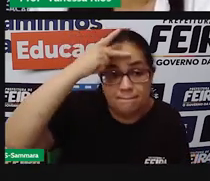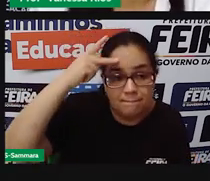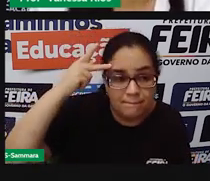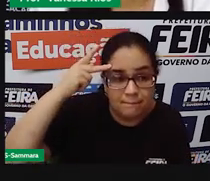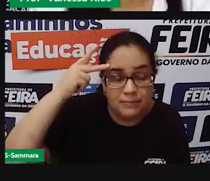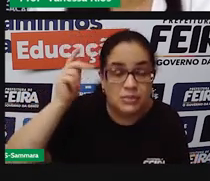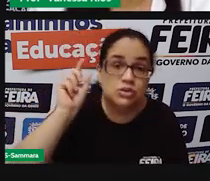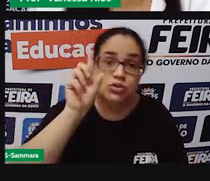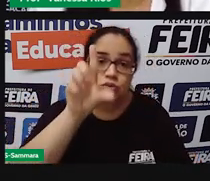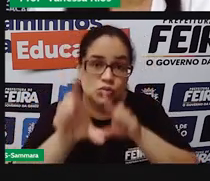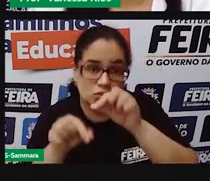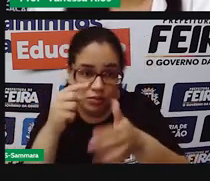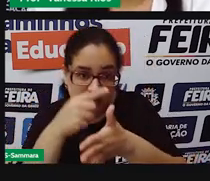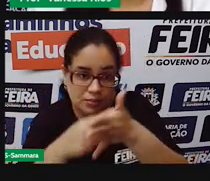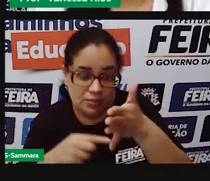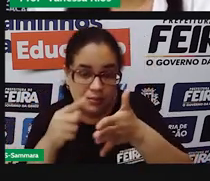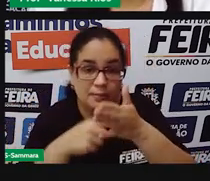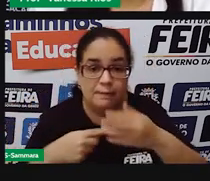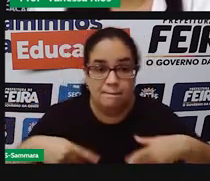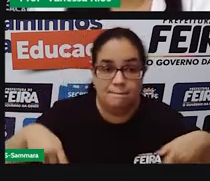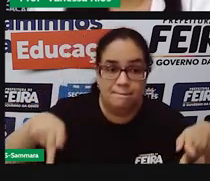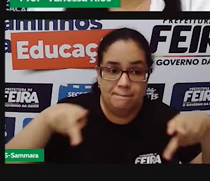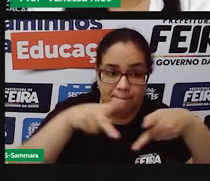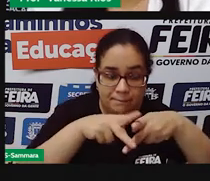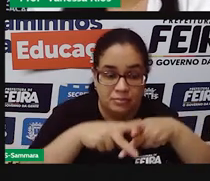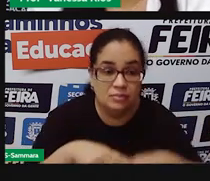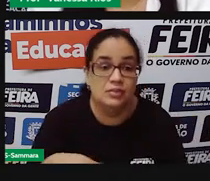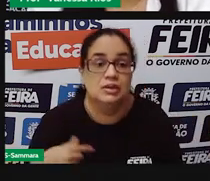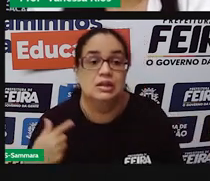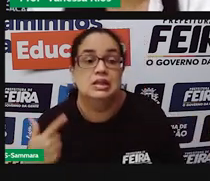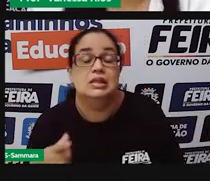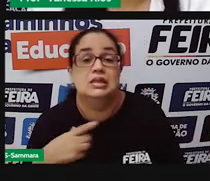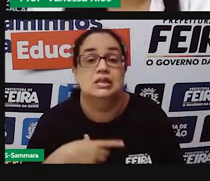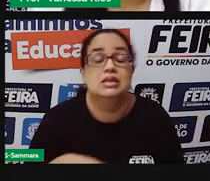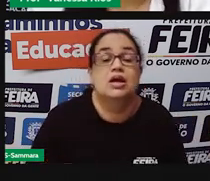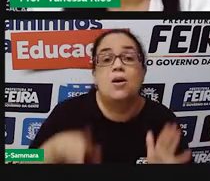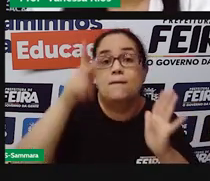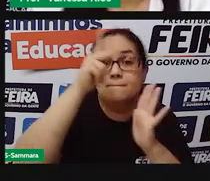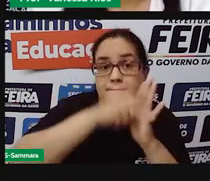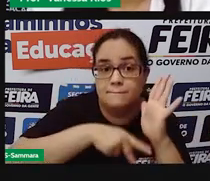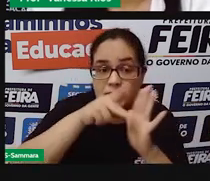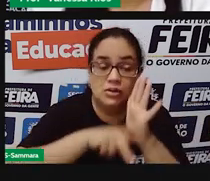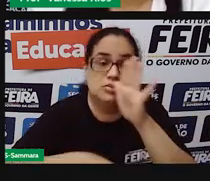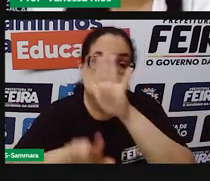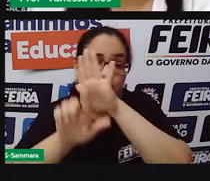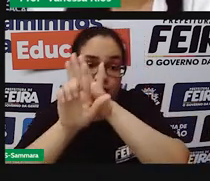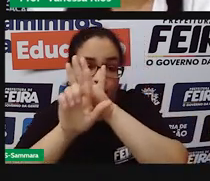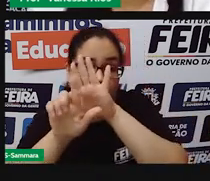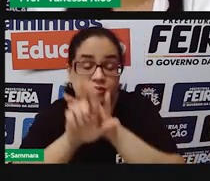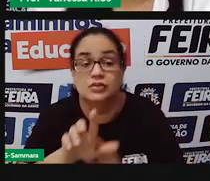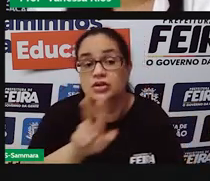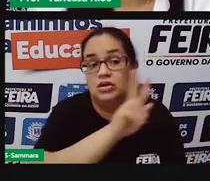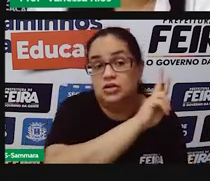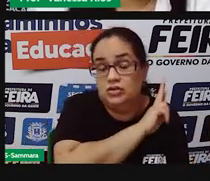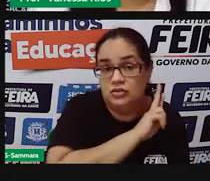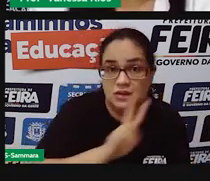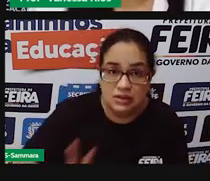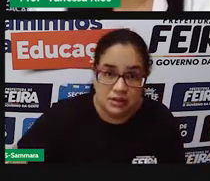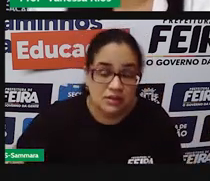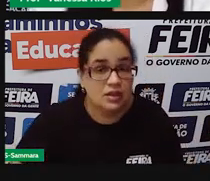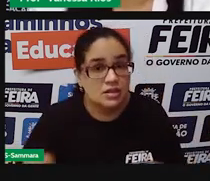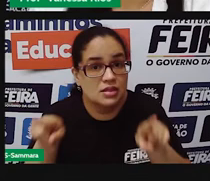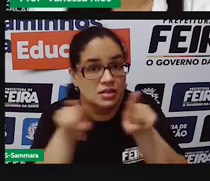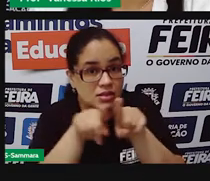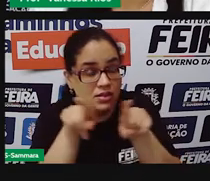voto, é a população. E aí, além de elaborar os projetos de leis, os variadores também fiscalizam